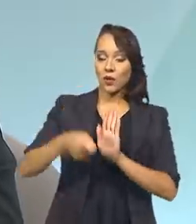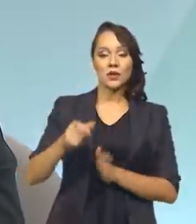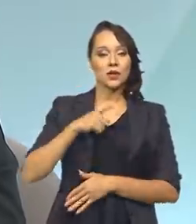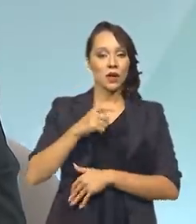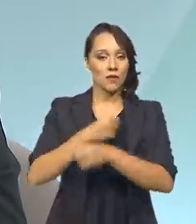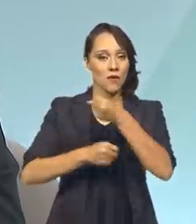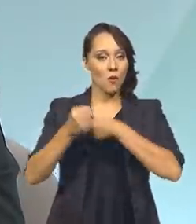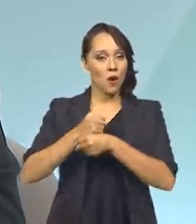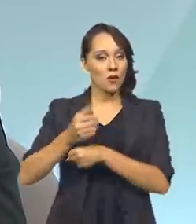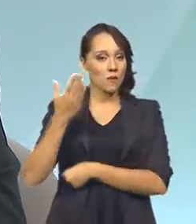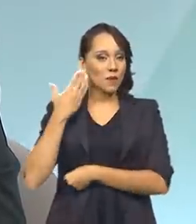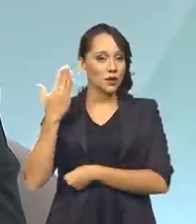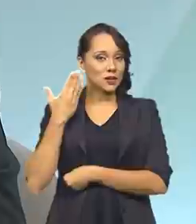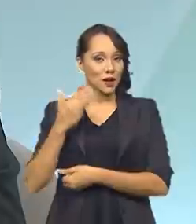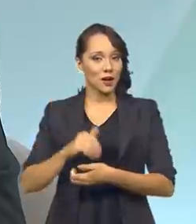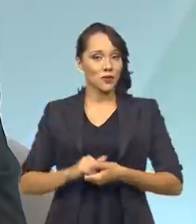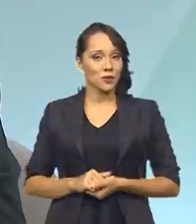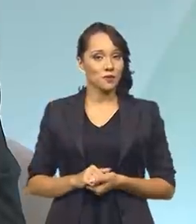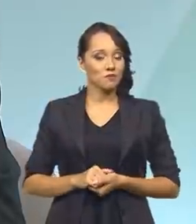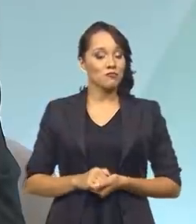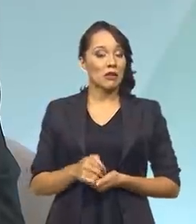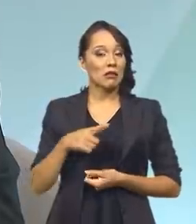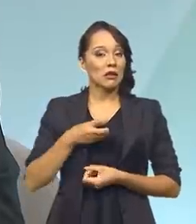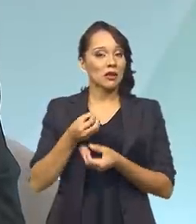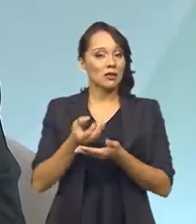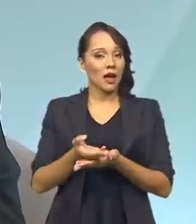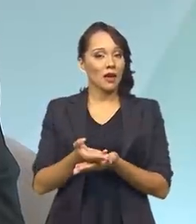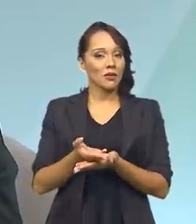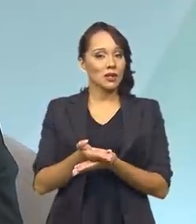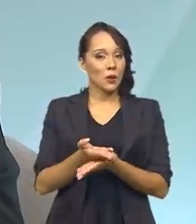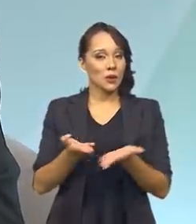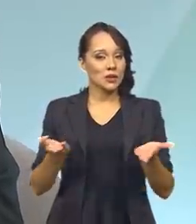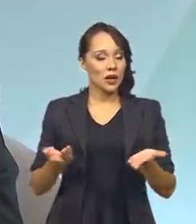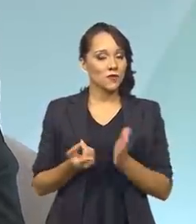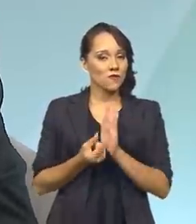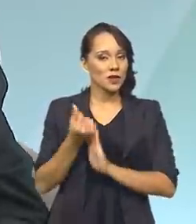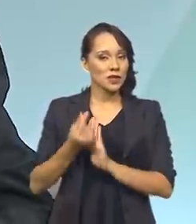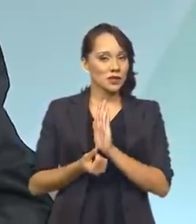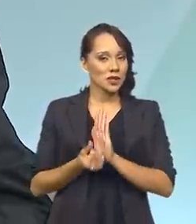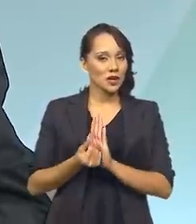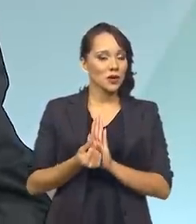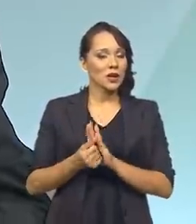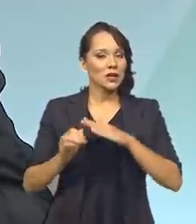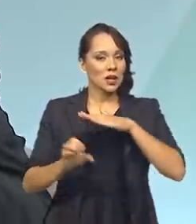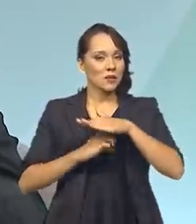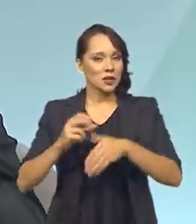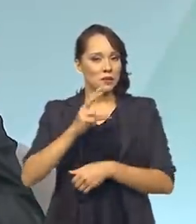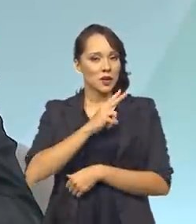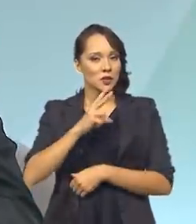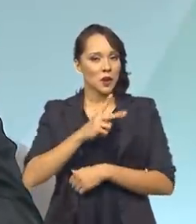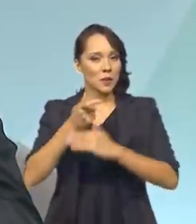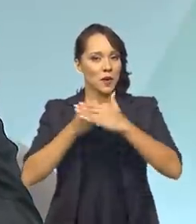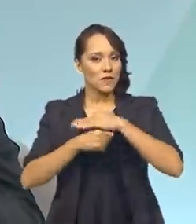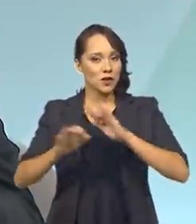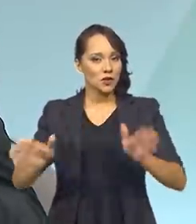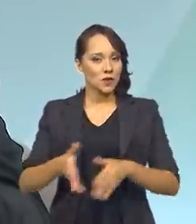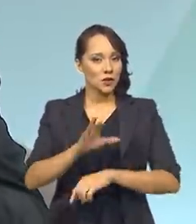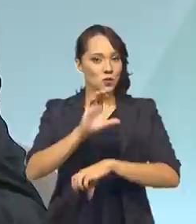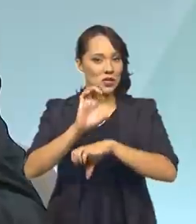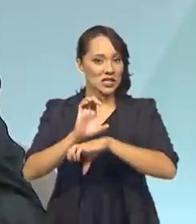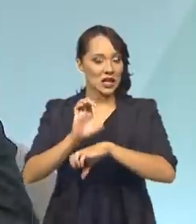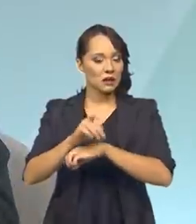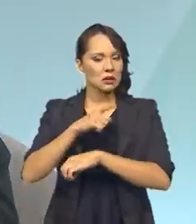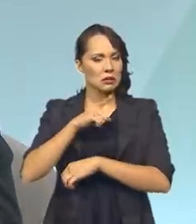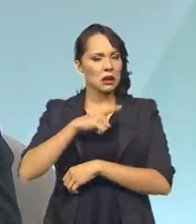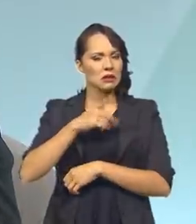no ano passado, que propiciaram esse aporte financeiro da iniciativa privada, para fazer investimento nos estados que têm essa